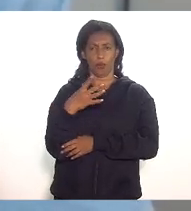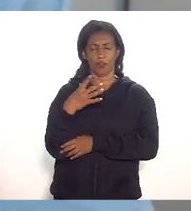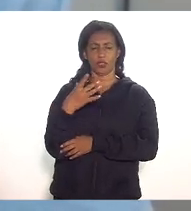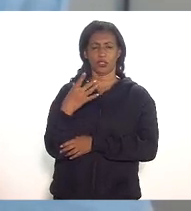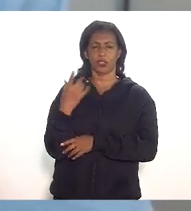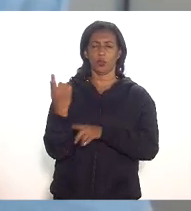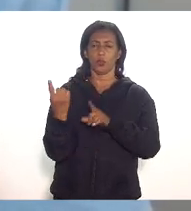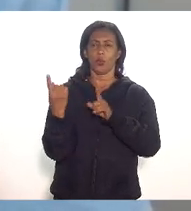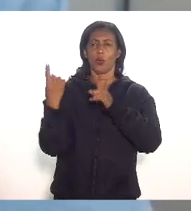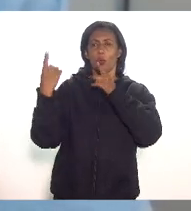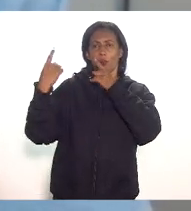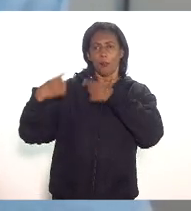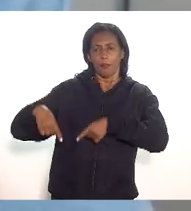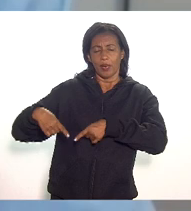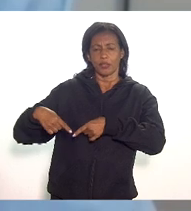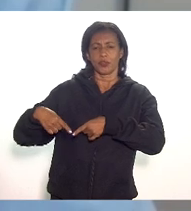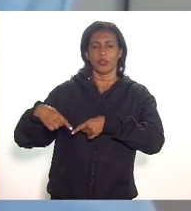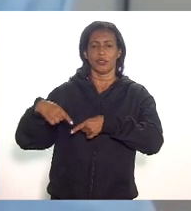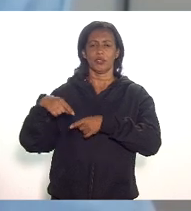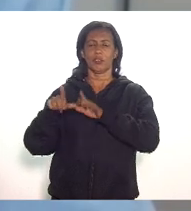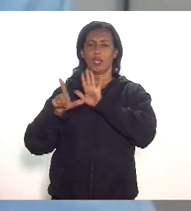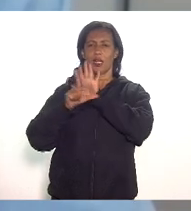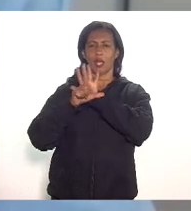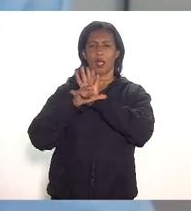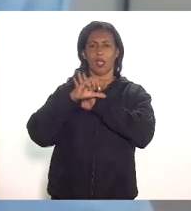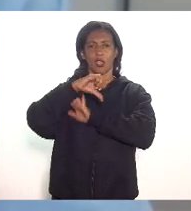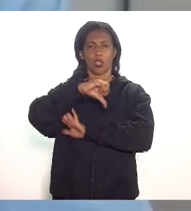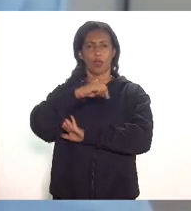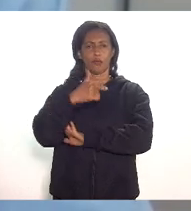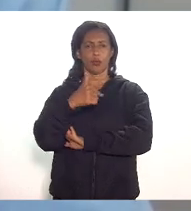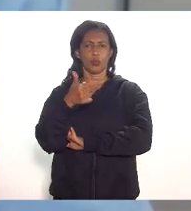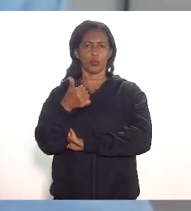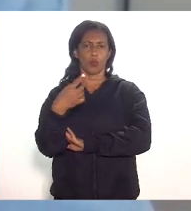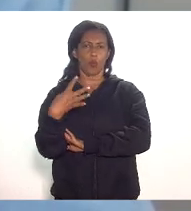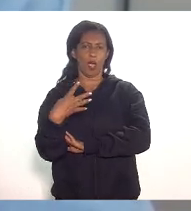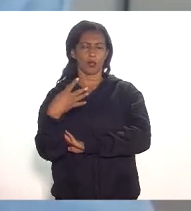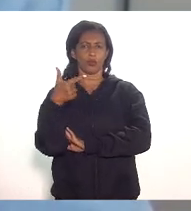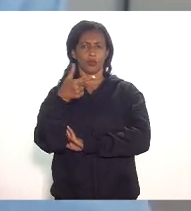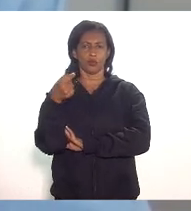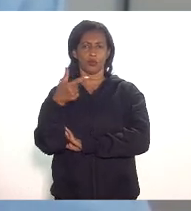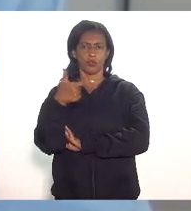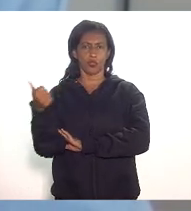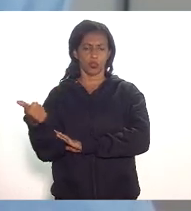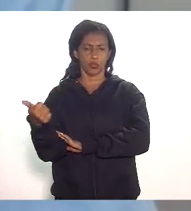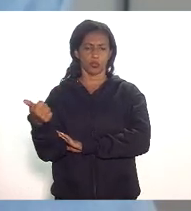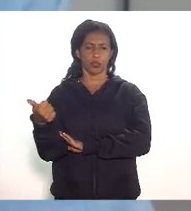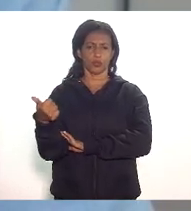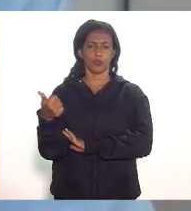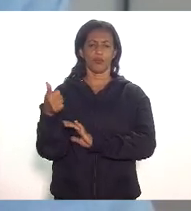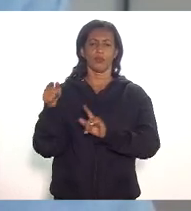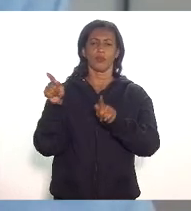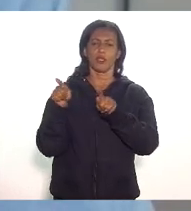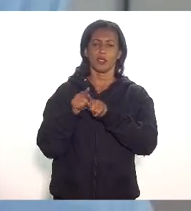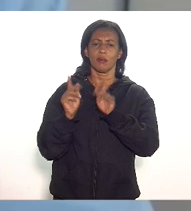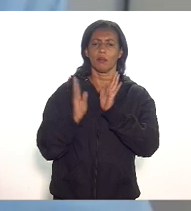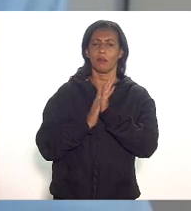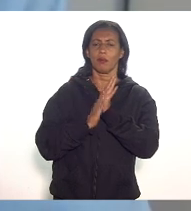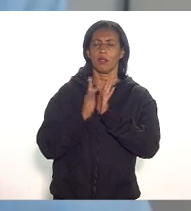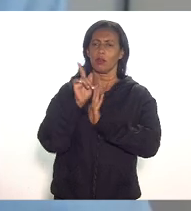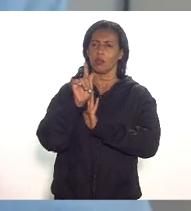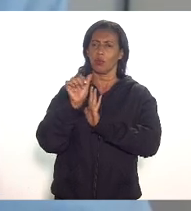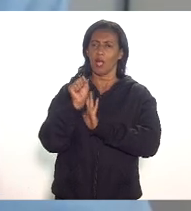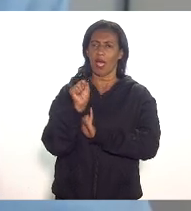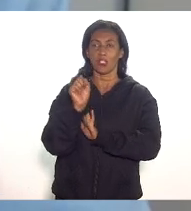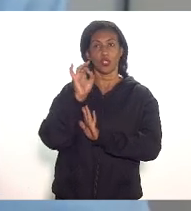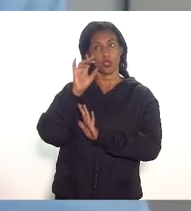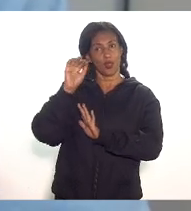diferentes daquelas da lei 9214 de 2021 que também trata da questão do gás só que do gás